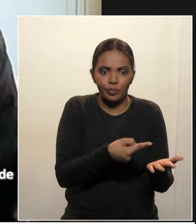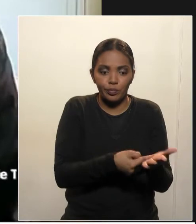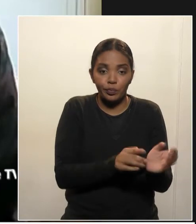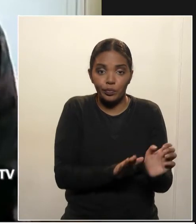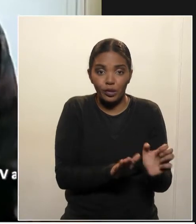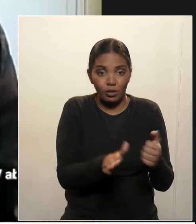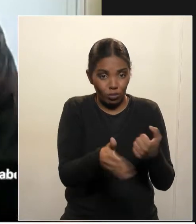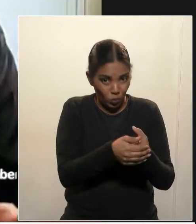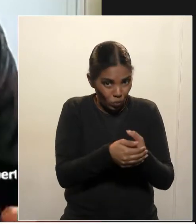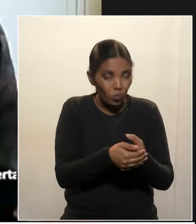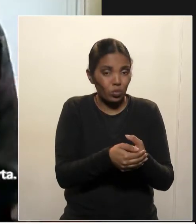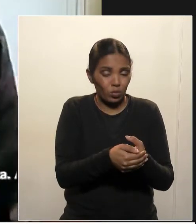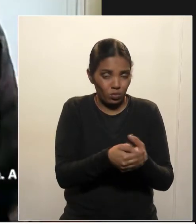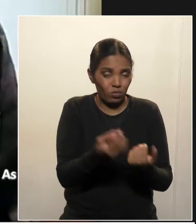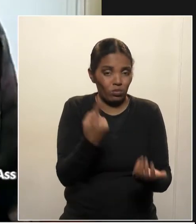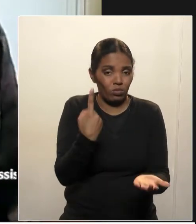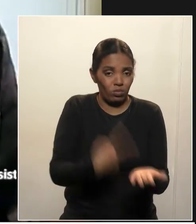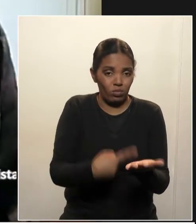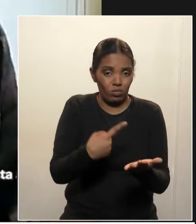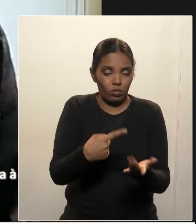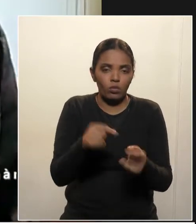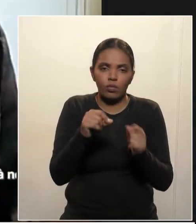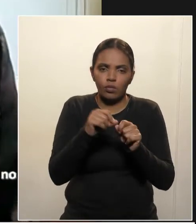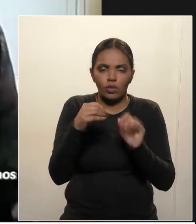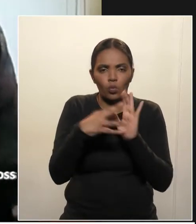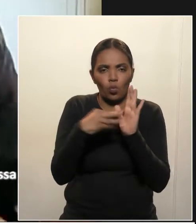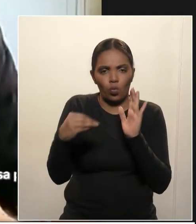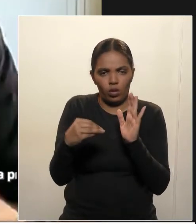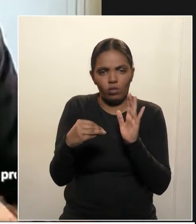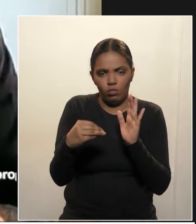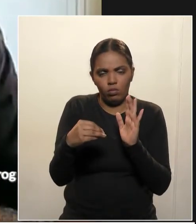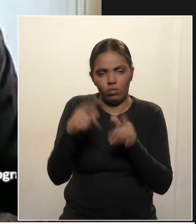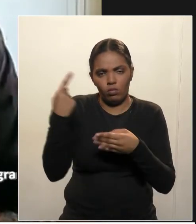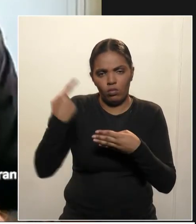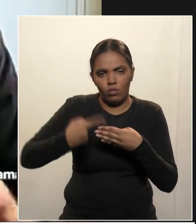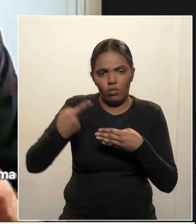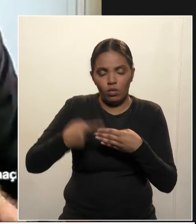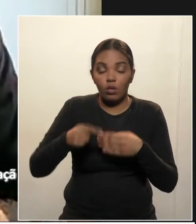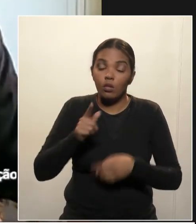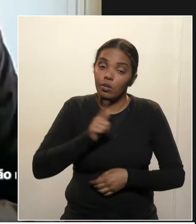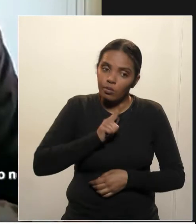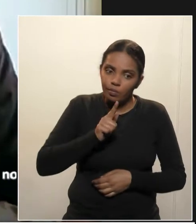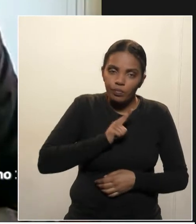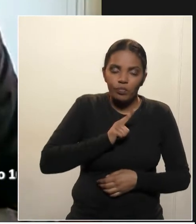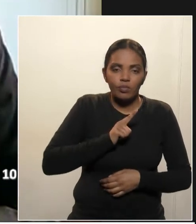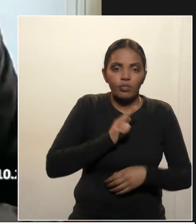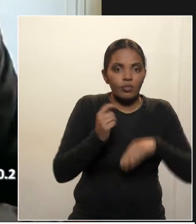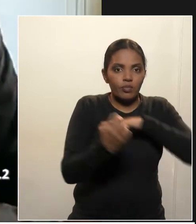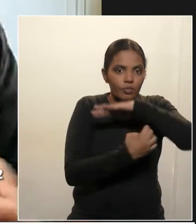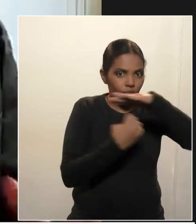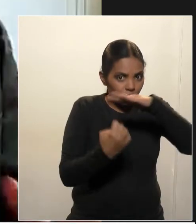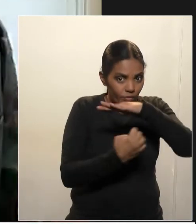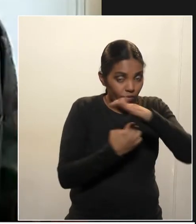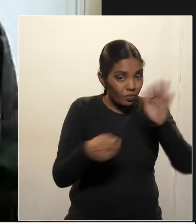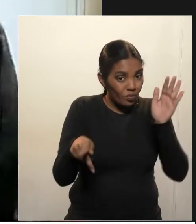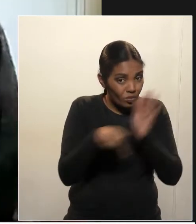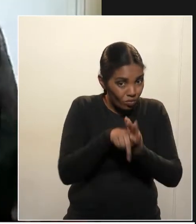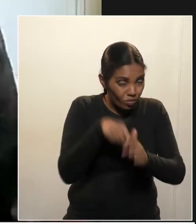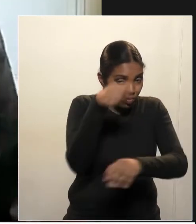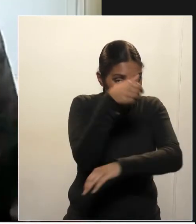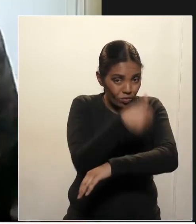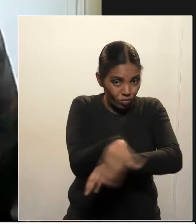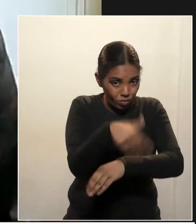bastidores e acabaram fazendo esse modelo de pedágio. As concessionárias, elas ficaram donas